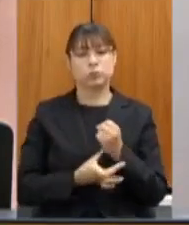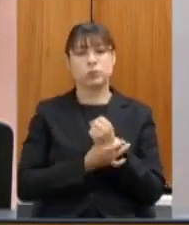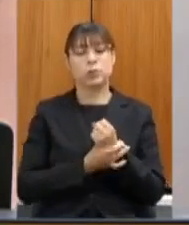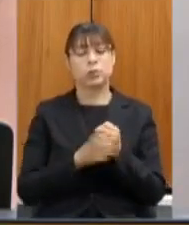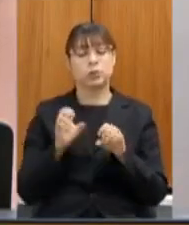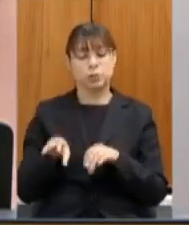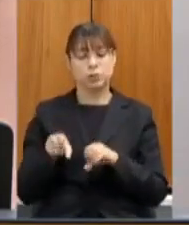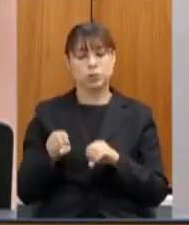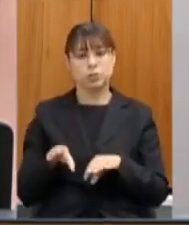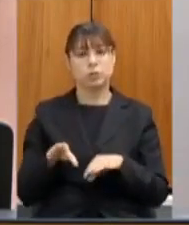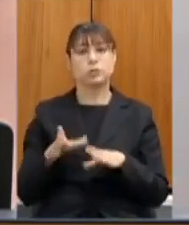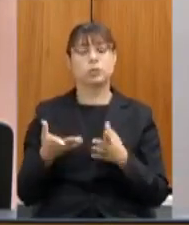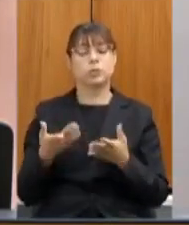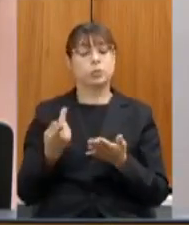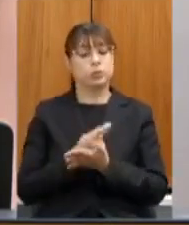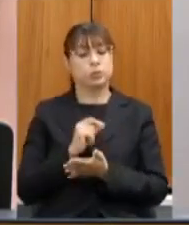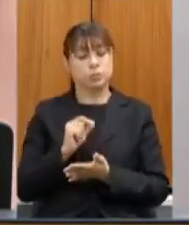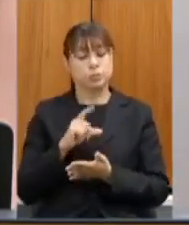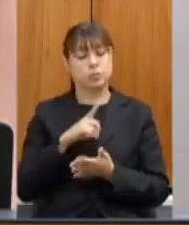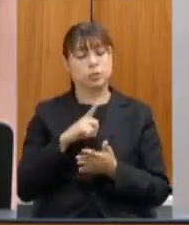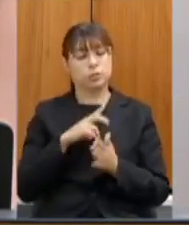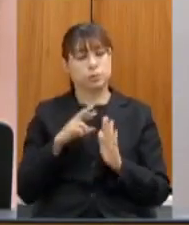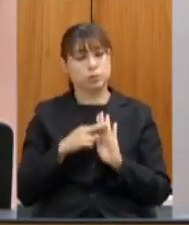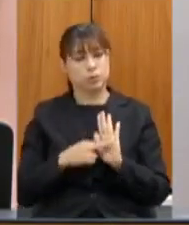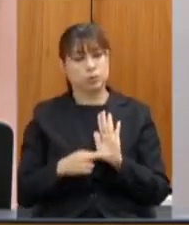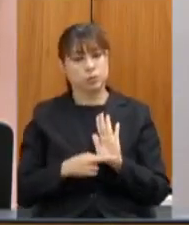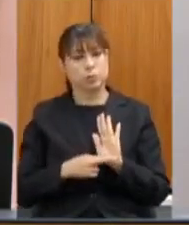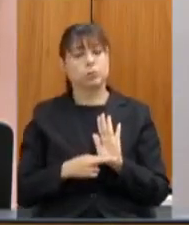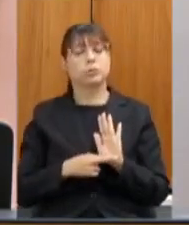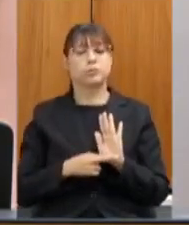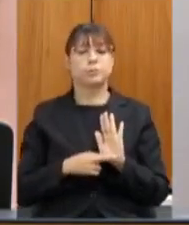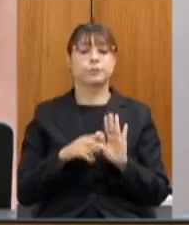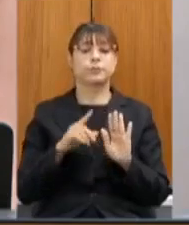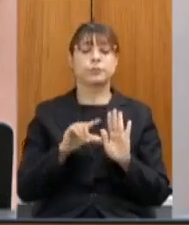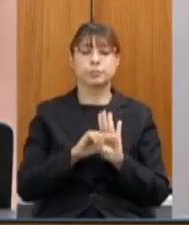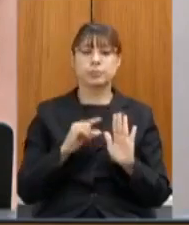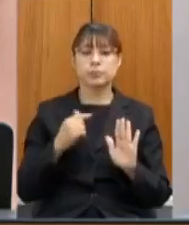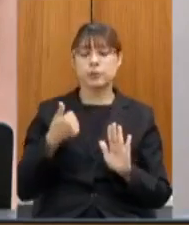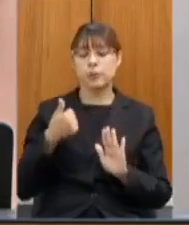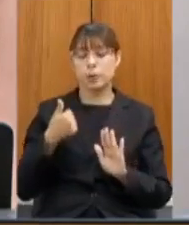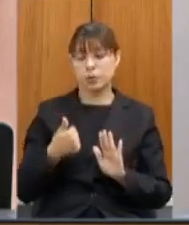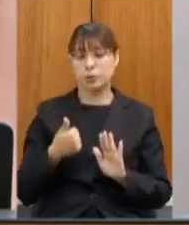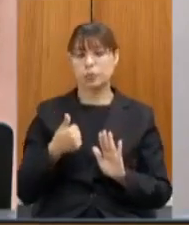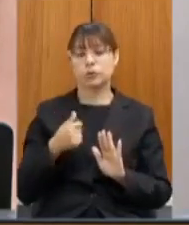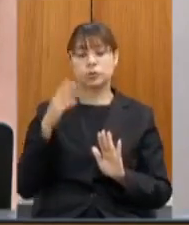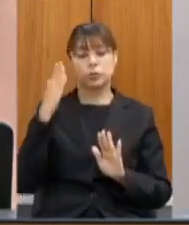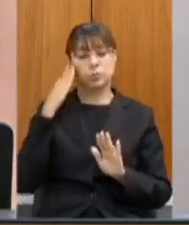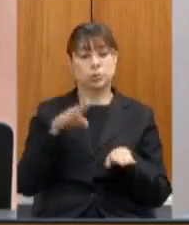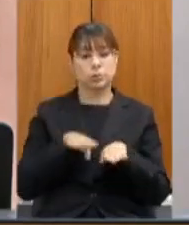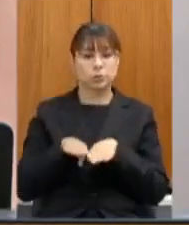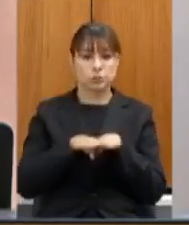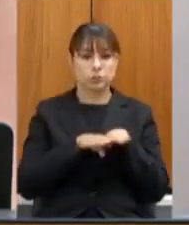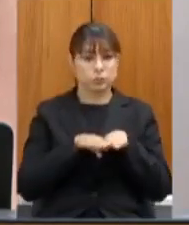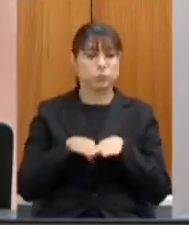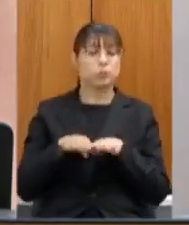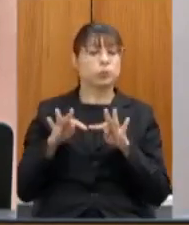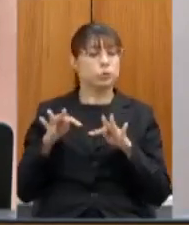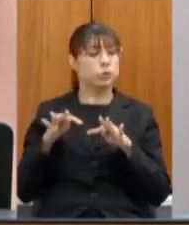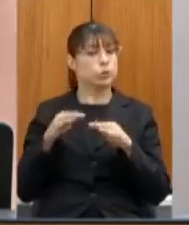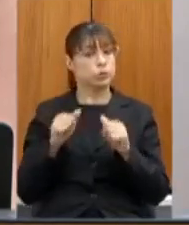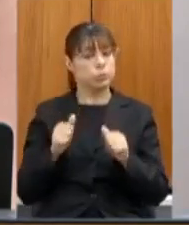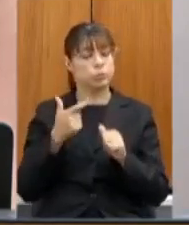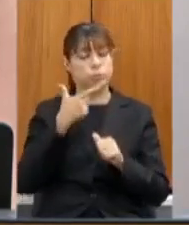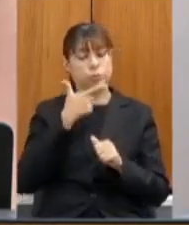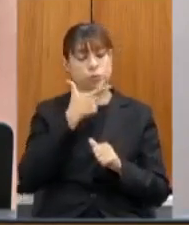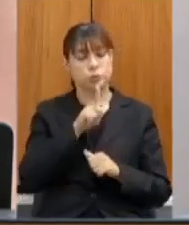administrado com base em princípios dentre eles o previsto no inciso 1 a saber igualdade de condições para o